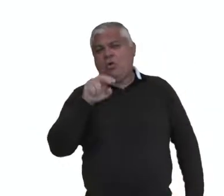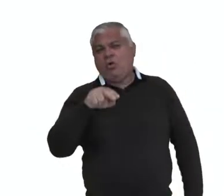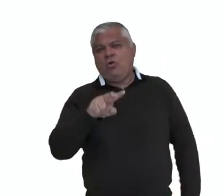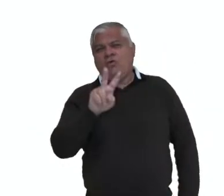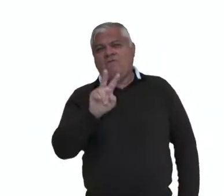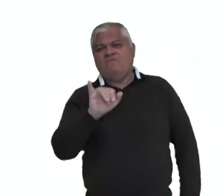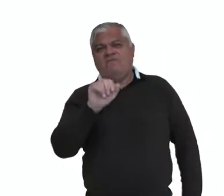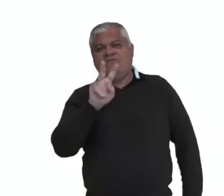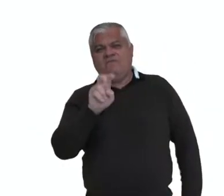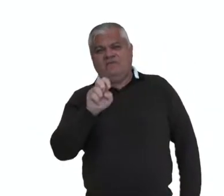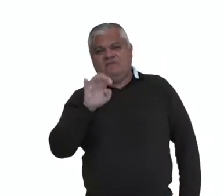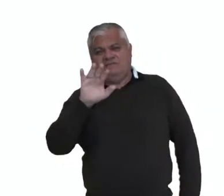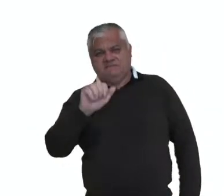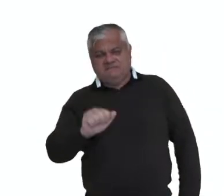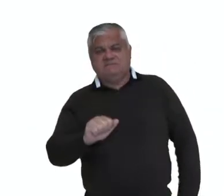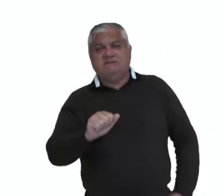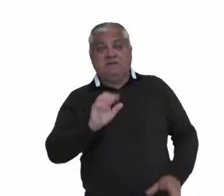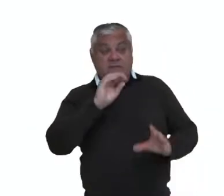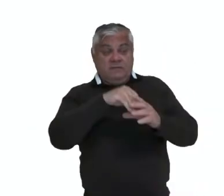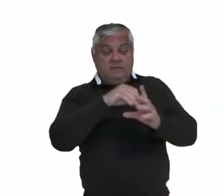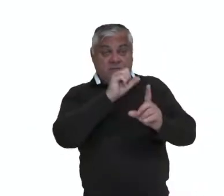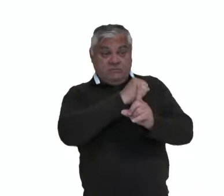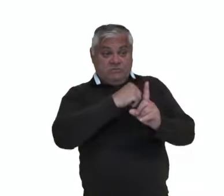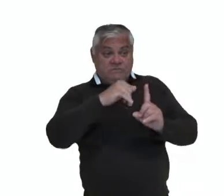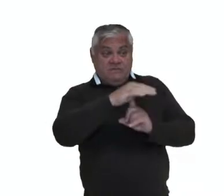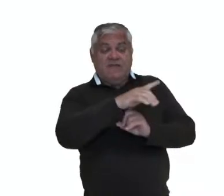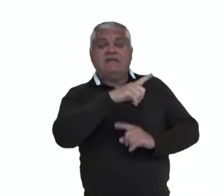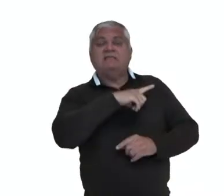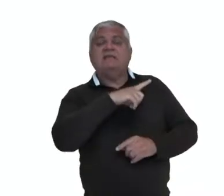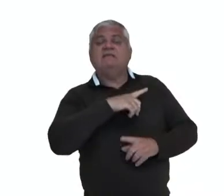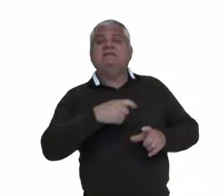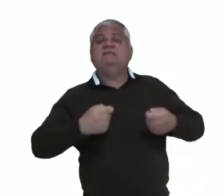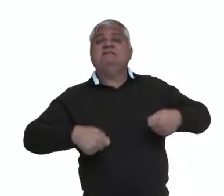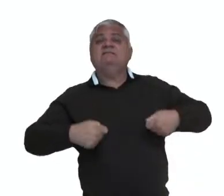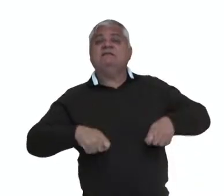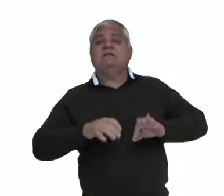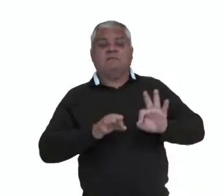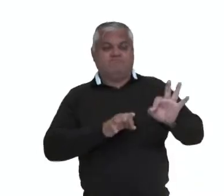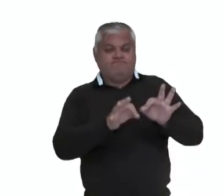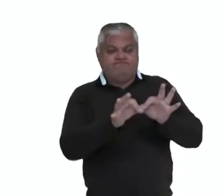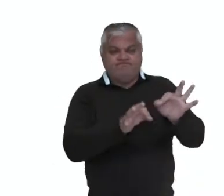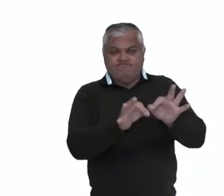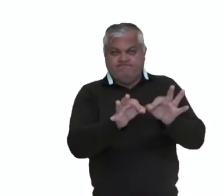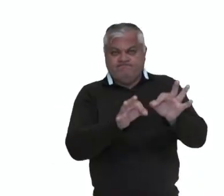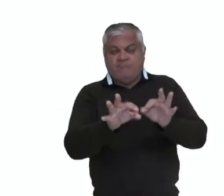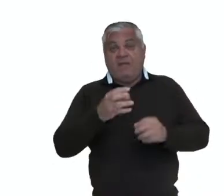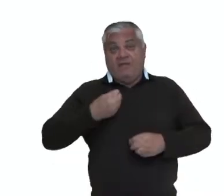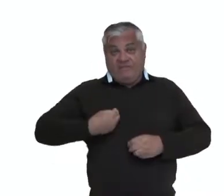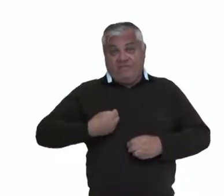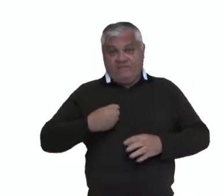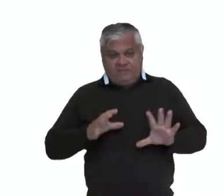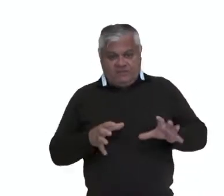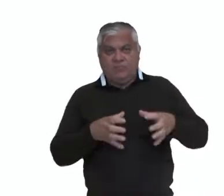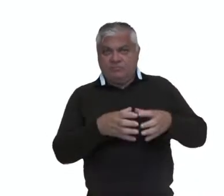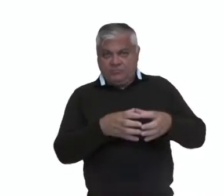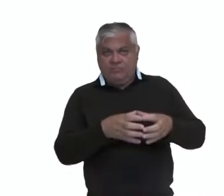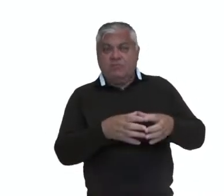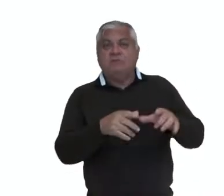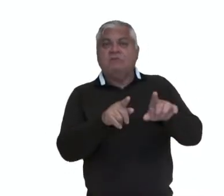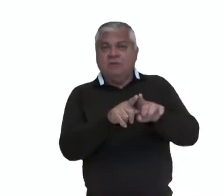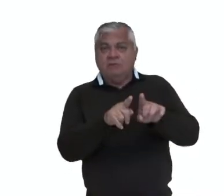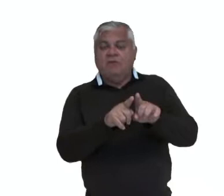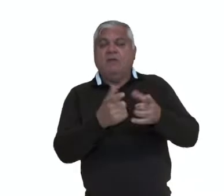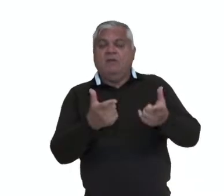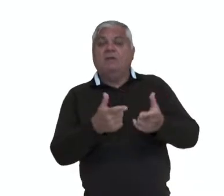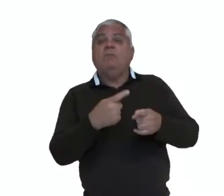né? Essa cultura da proibição, no geral, tem a ver com a necessidade de organizar a vida coletiva e em público,